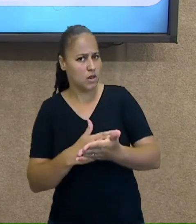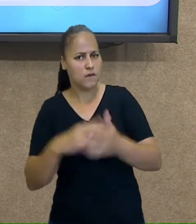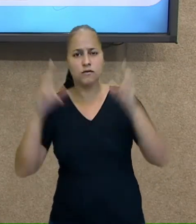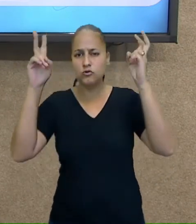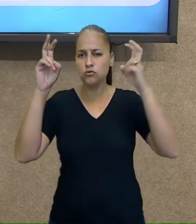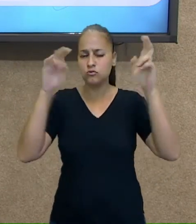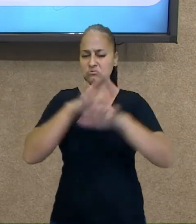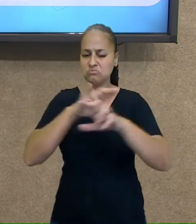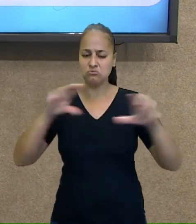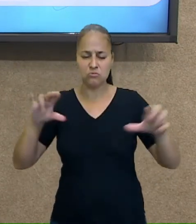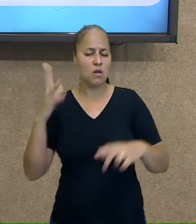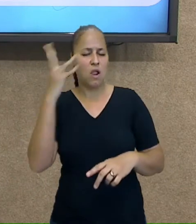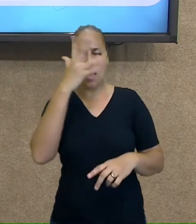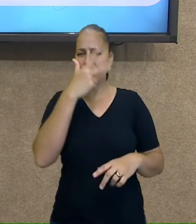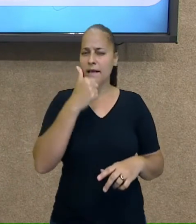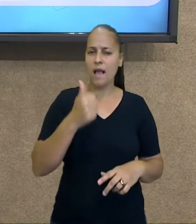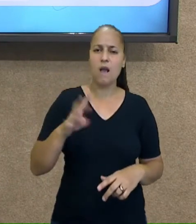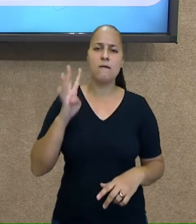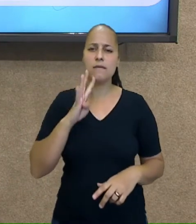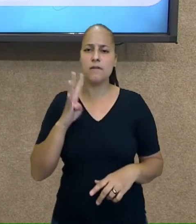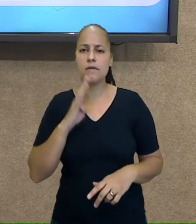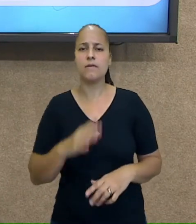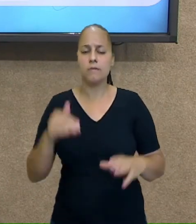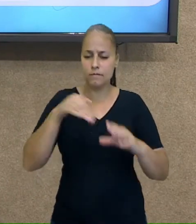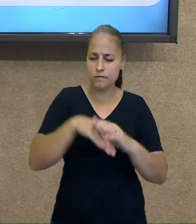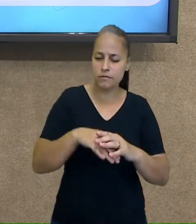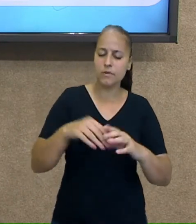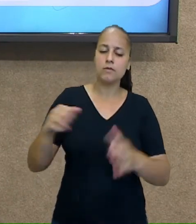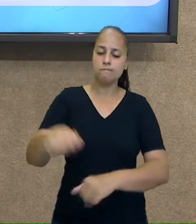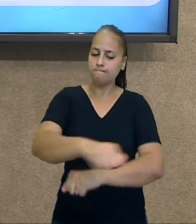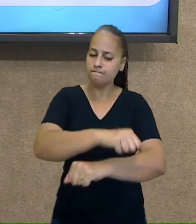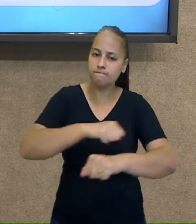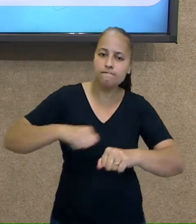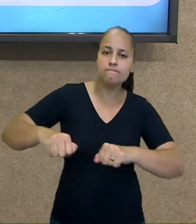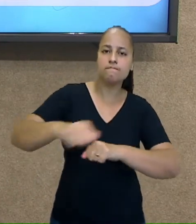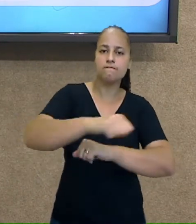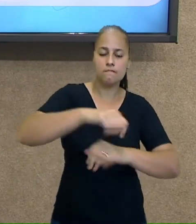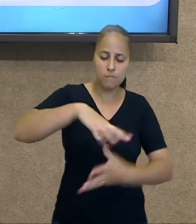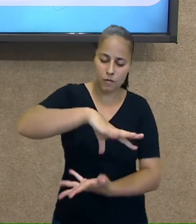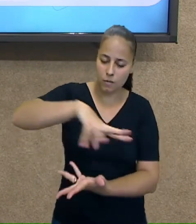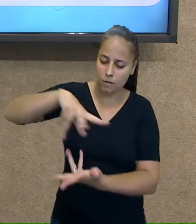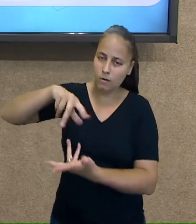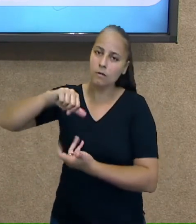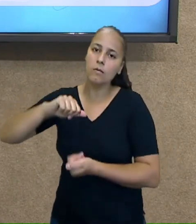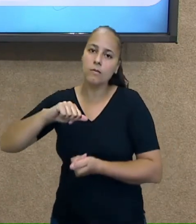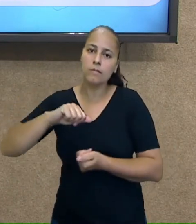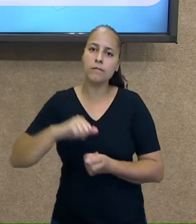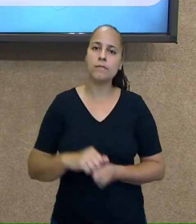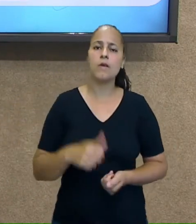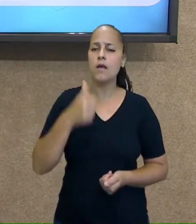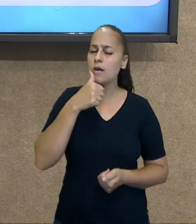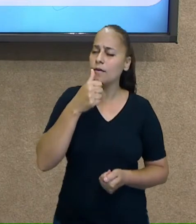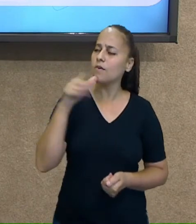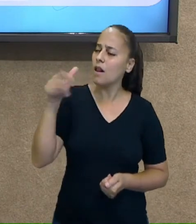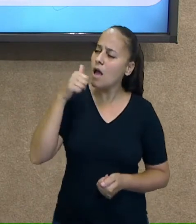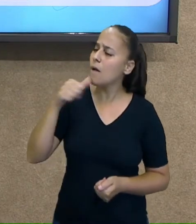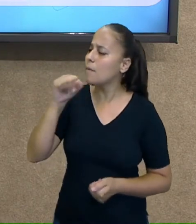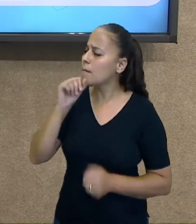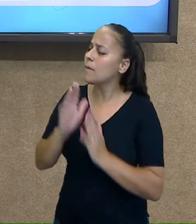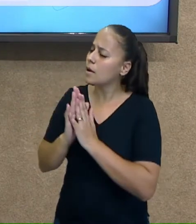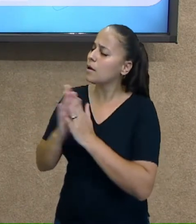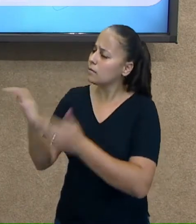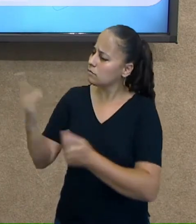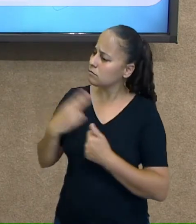dentro do sistema solar, dentro dos planetas. Peça uma mamãe para poder